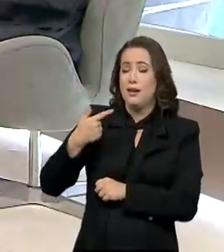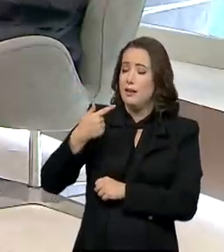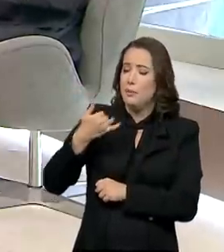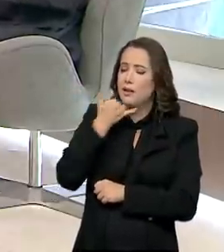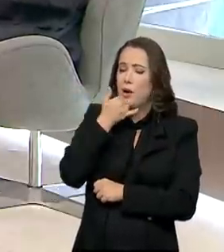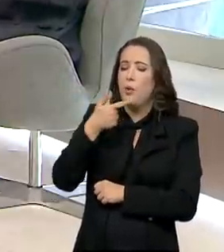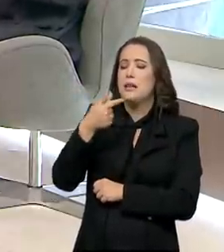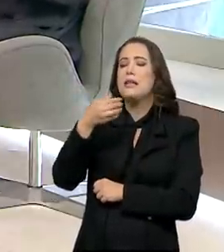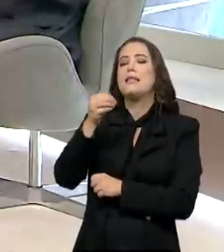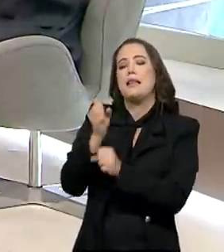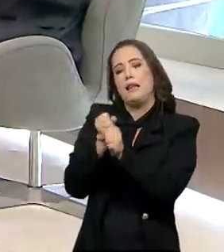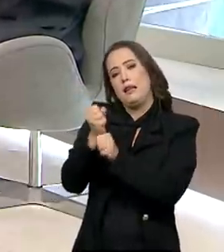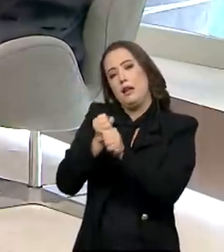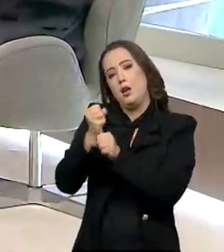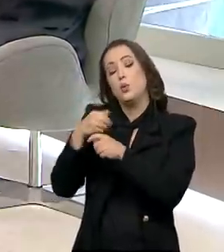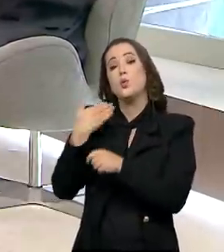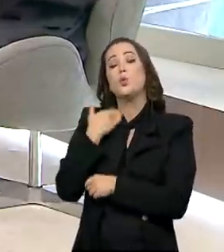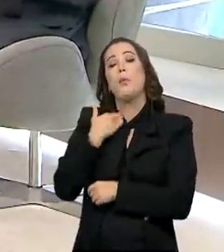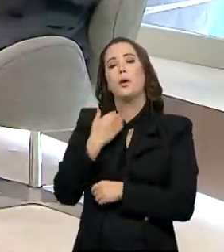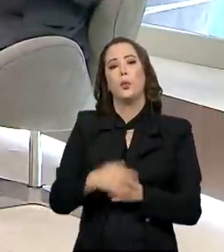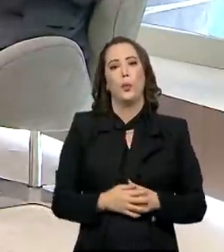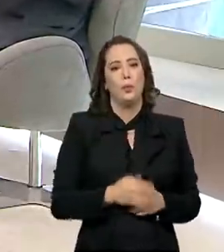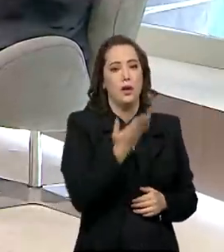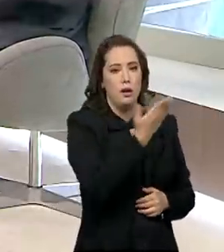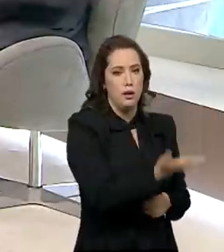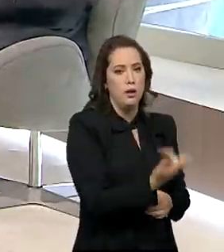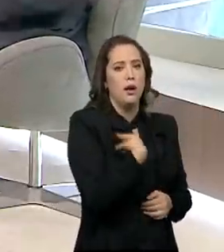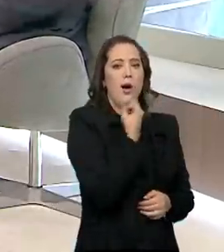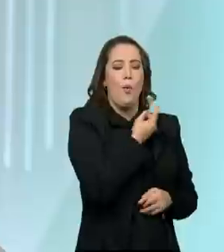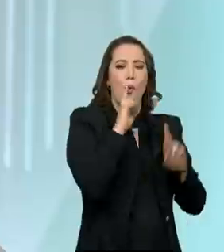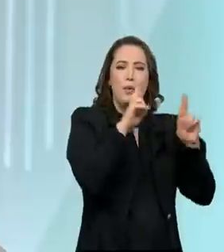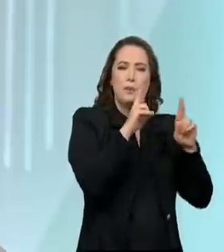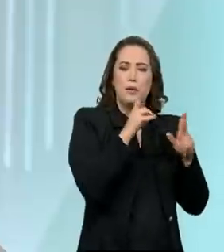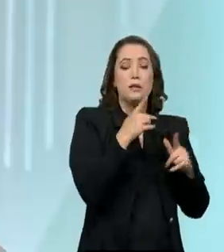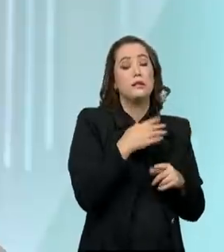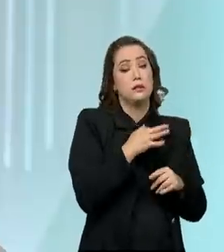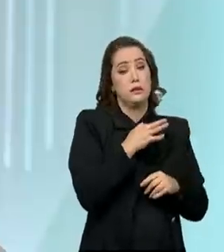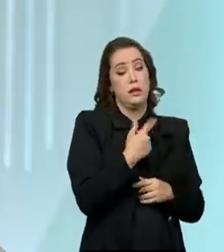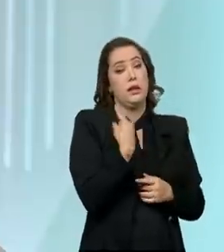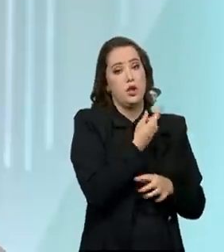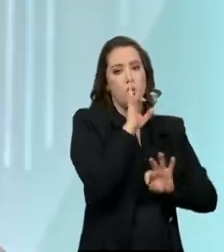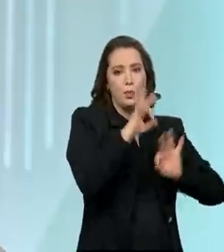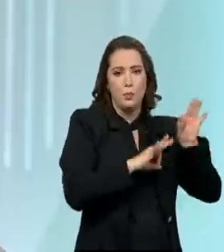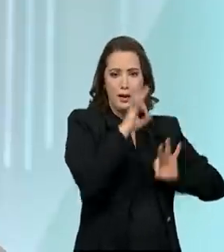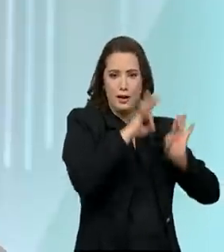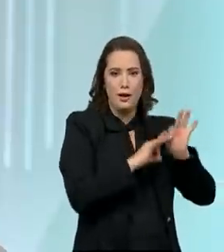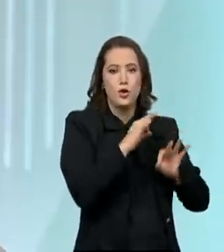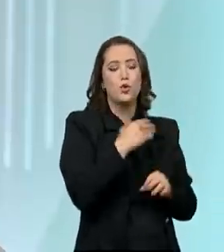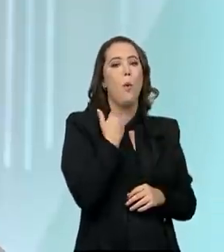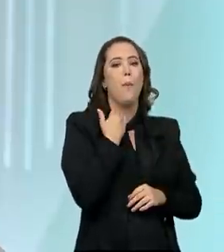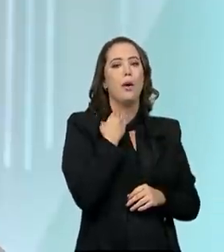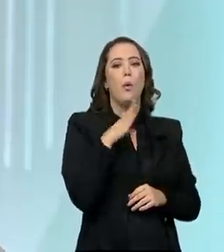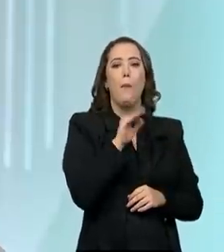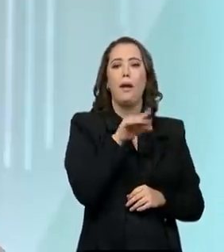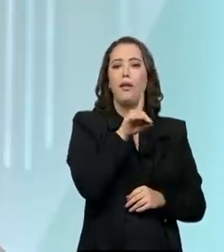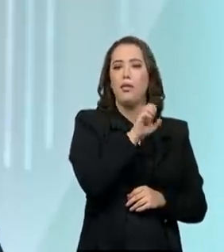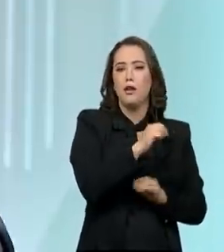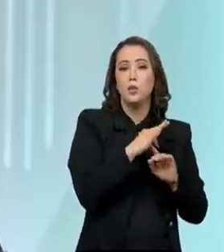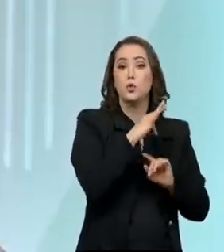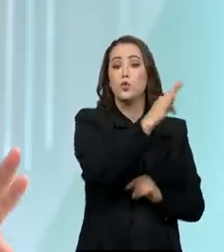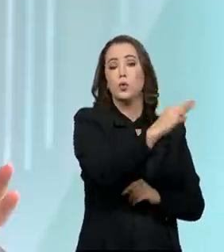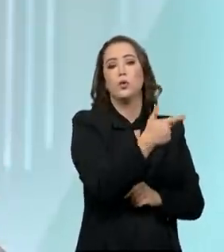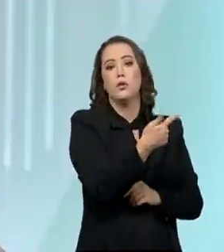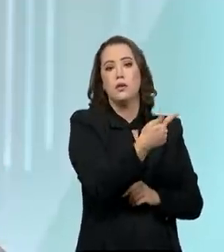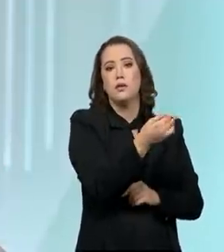ao longo do ano que vem, deixa o BNDES preparado para mais 70 anos. E uma coisa eu posso garantir, Paulo, e quem está nos assistindo, o